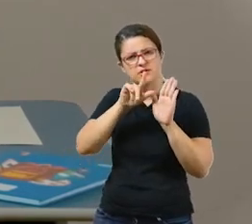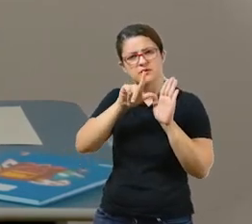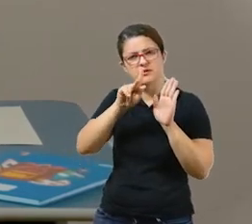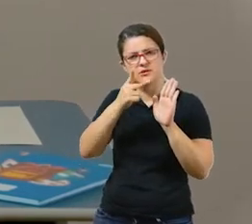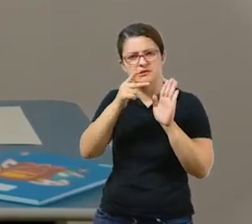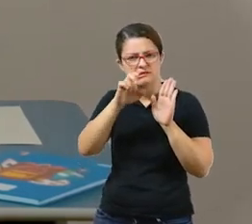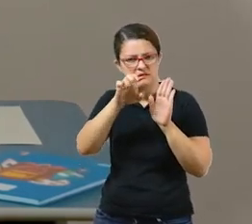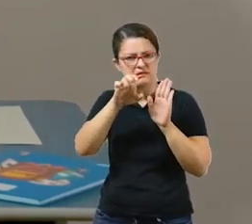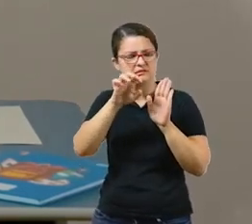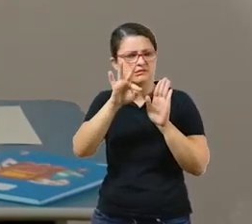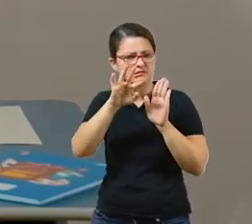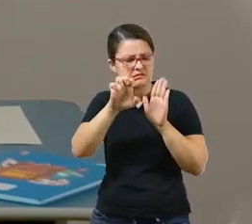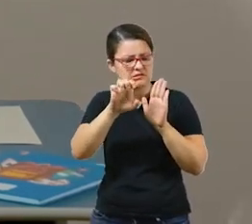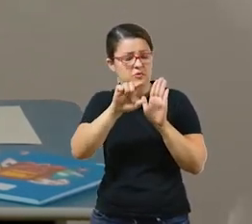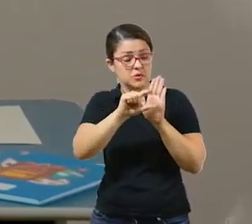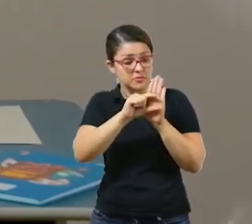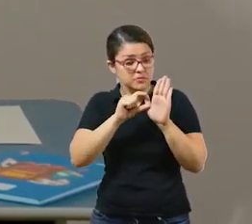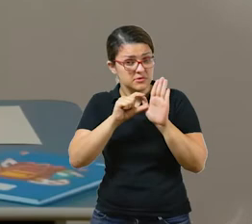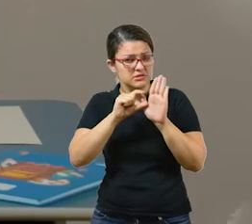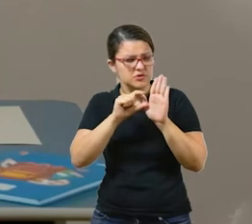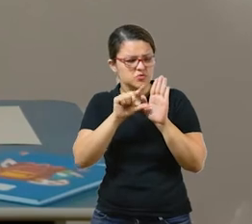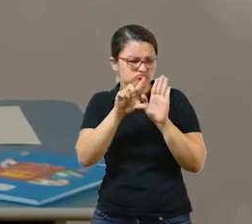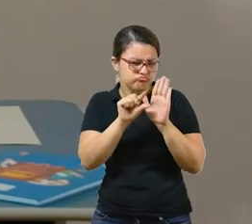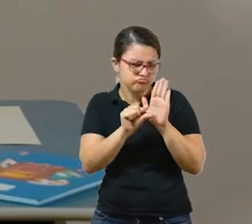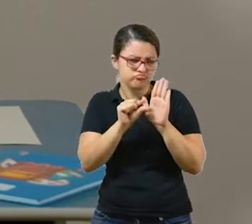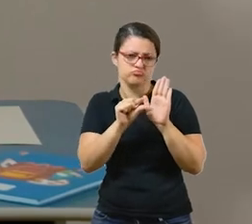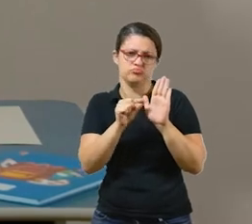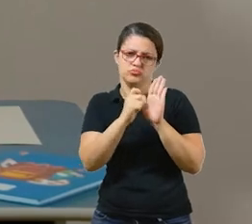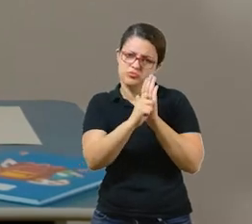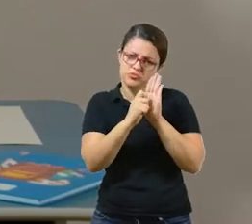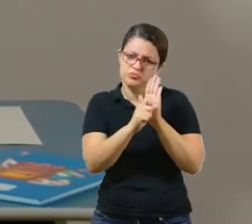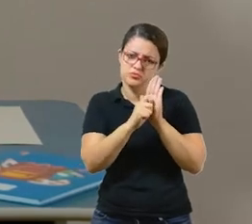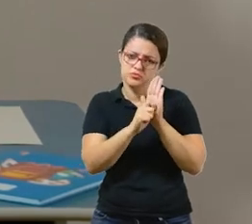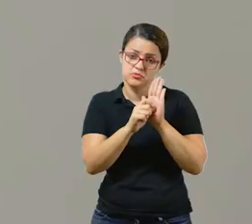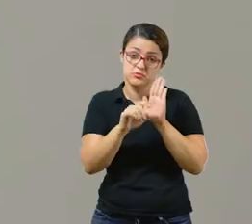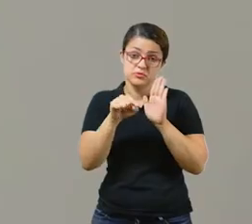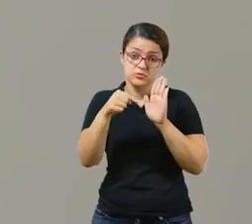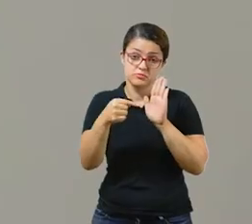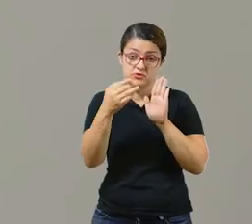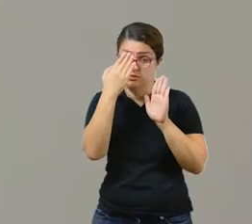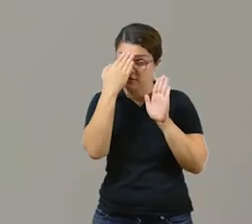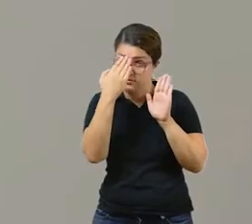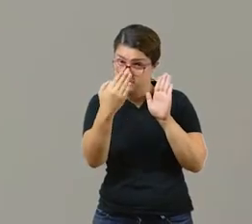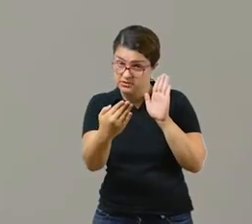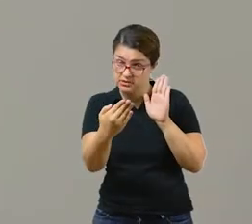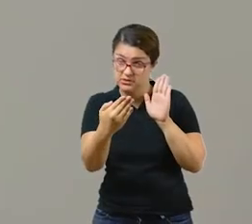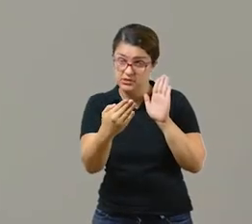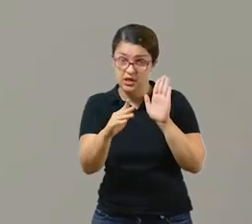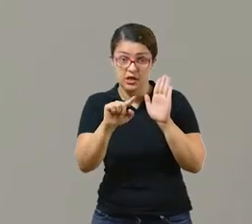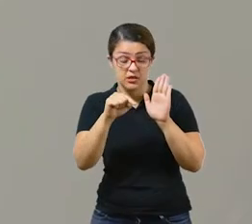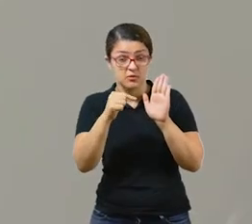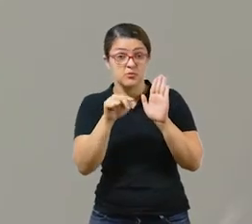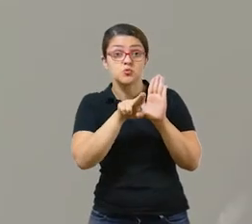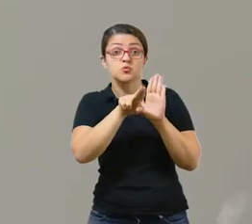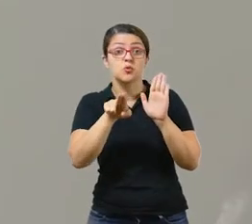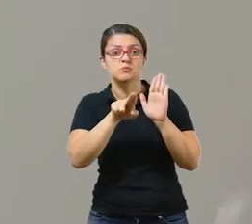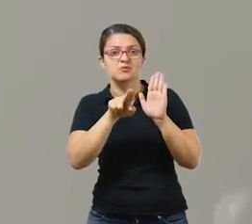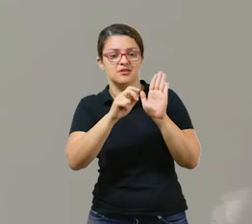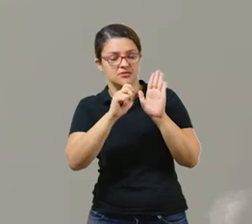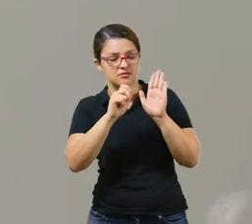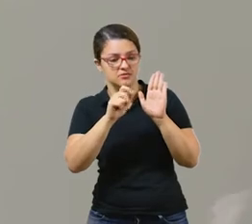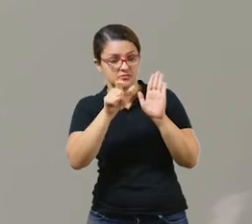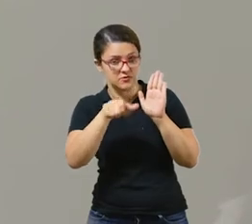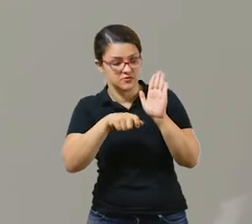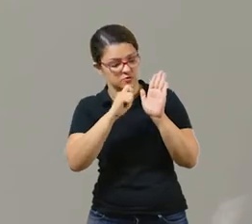é uma mensagem curta, uma mensagem breve, e depois o agradecimento e a despedida e o nome de